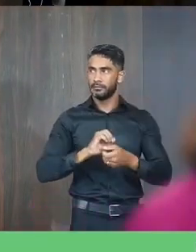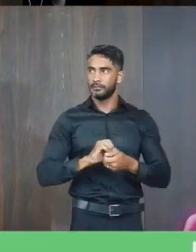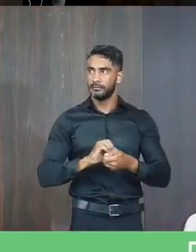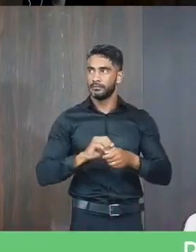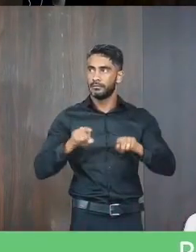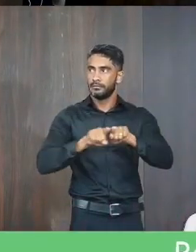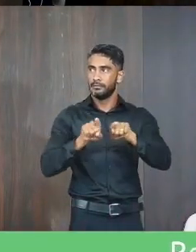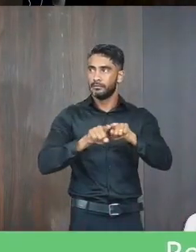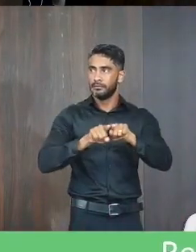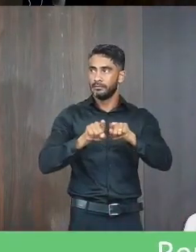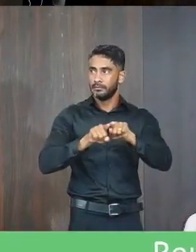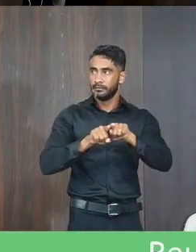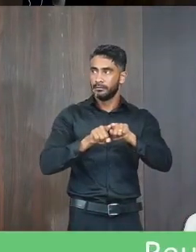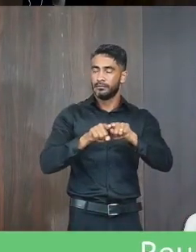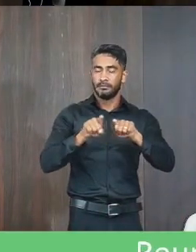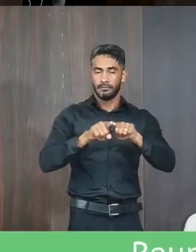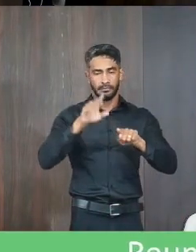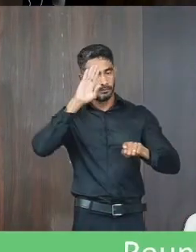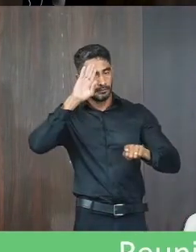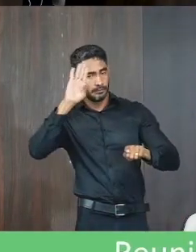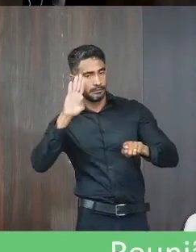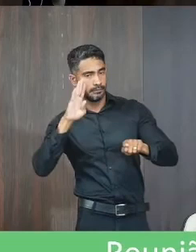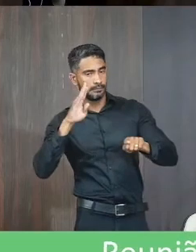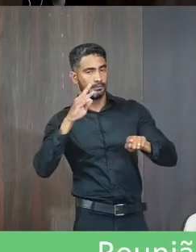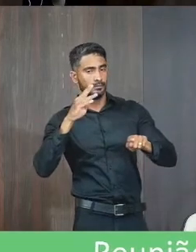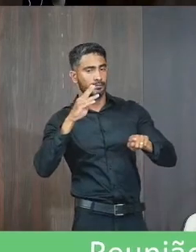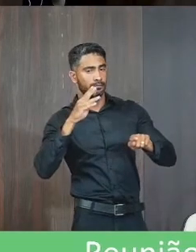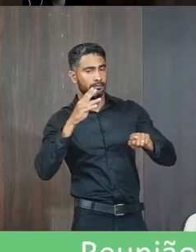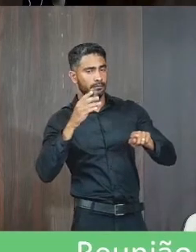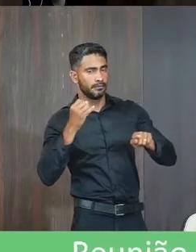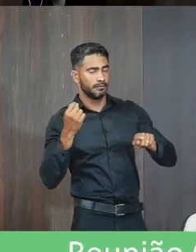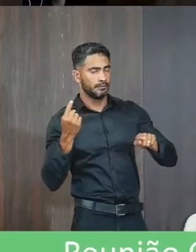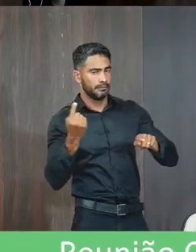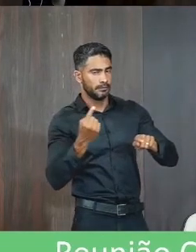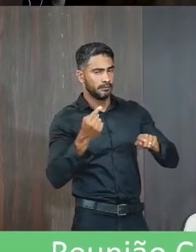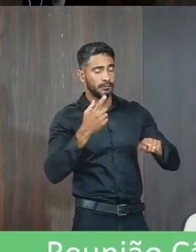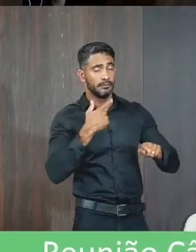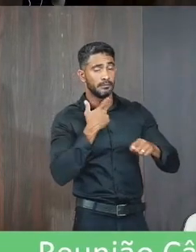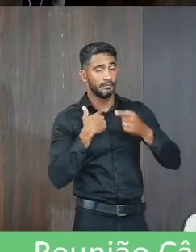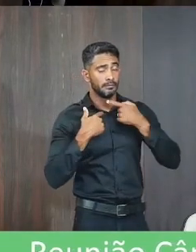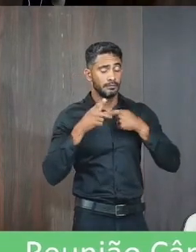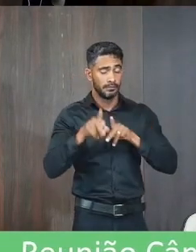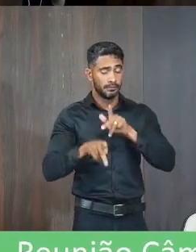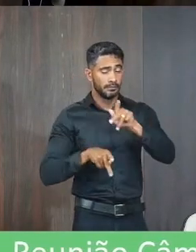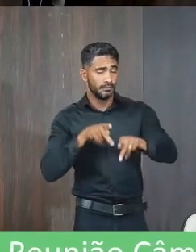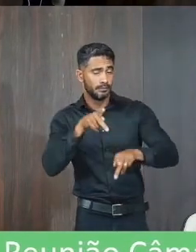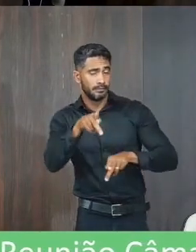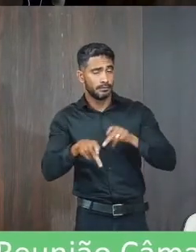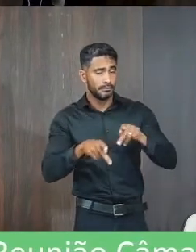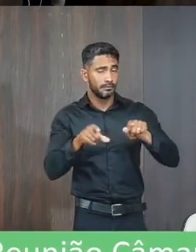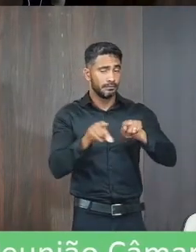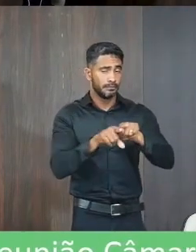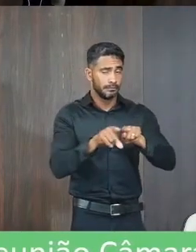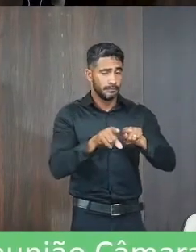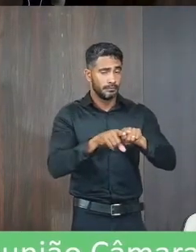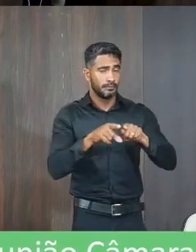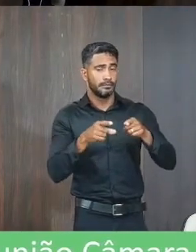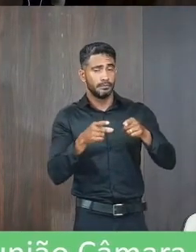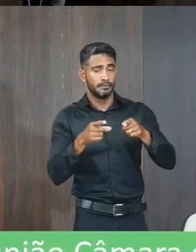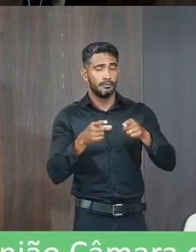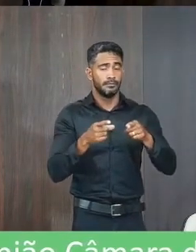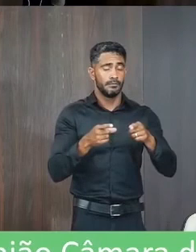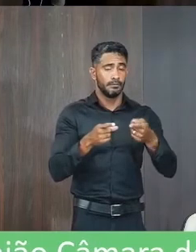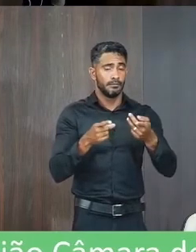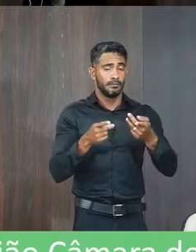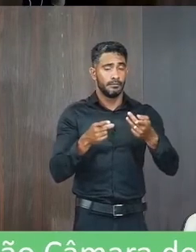e pelos princípios implícitos da indisponibilidade do interesse público e da supremacia do interesse